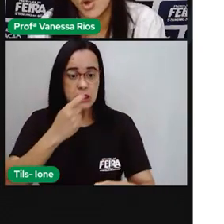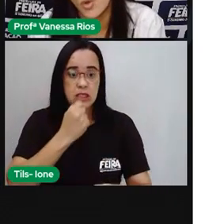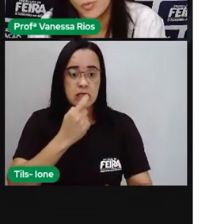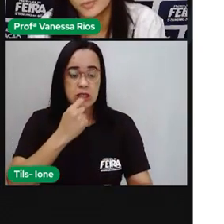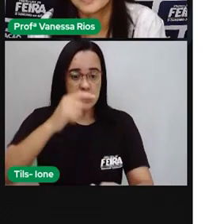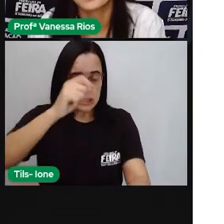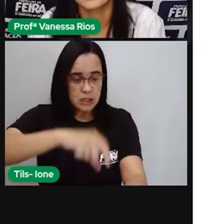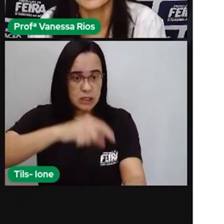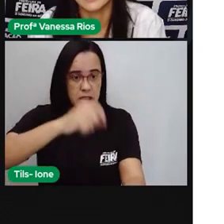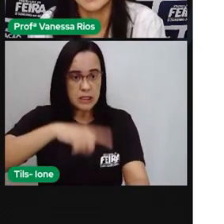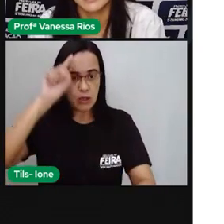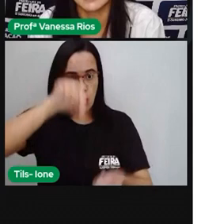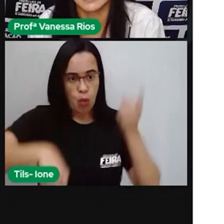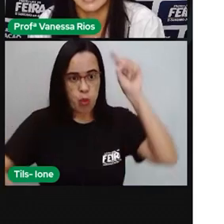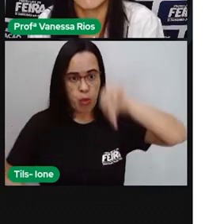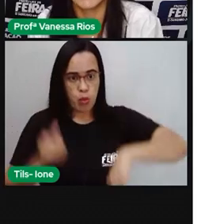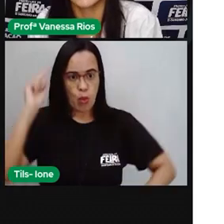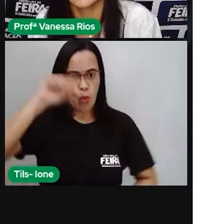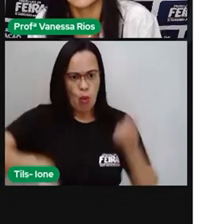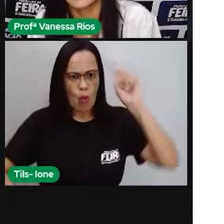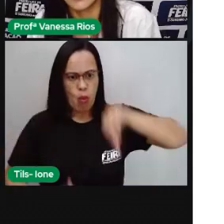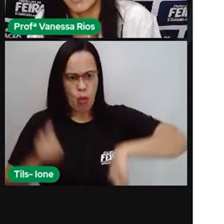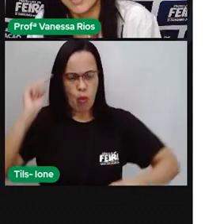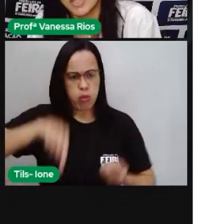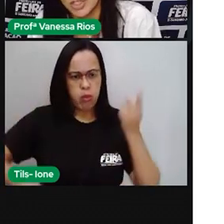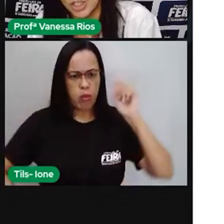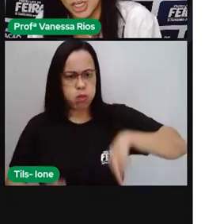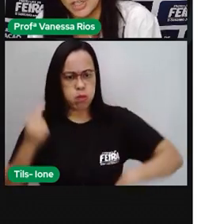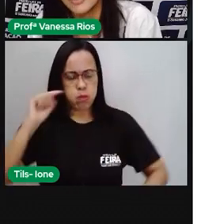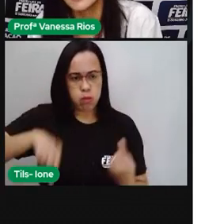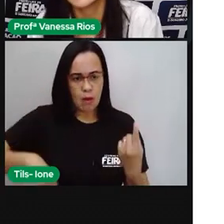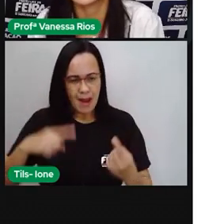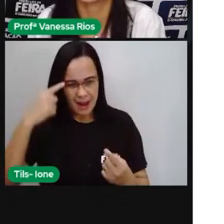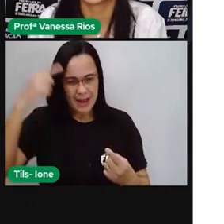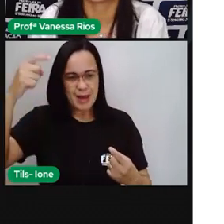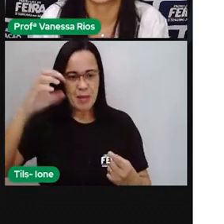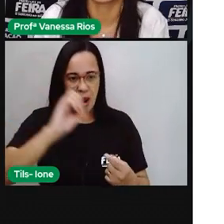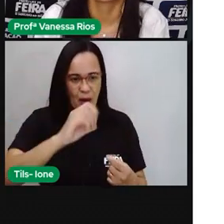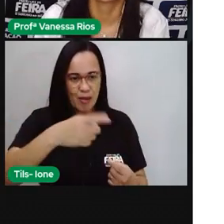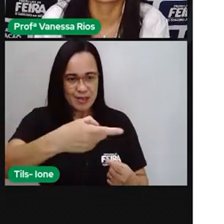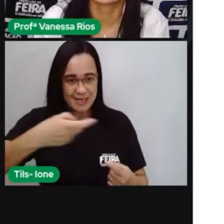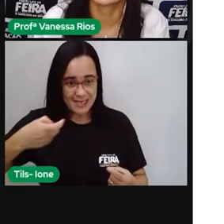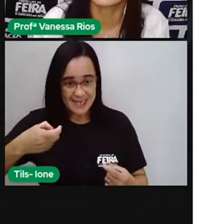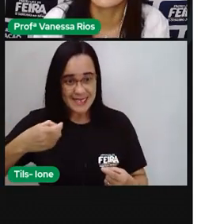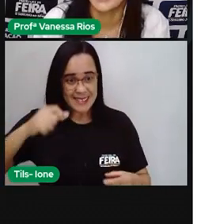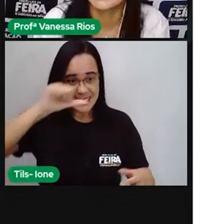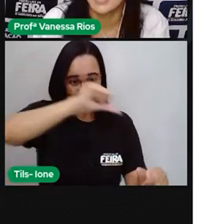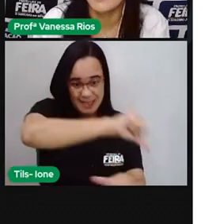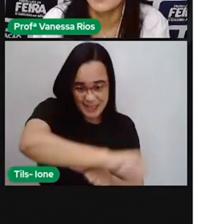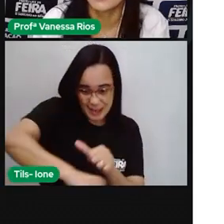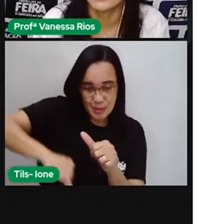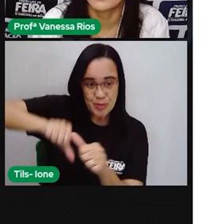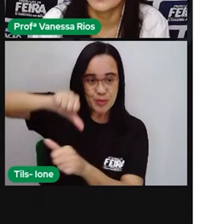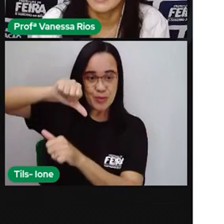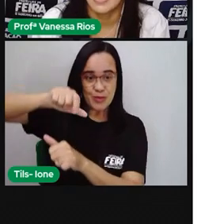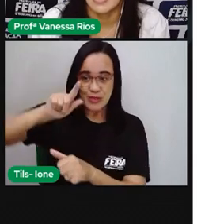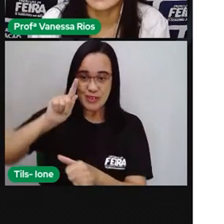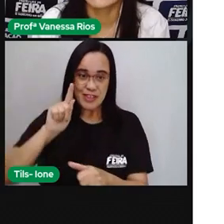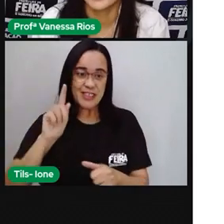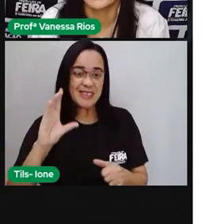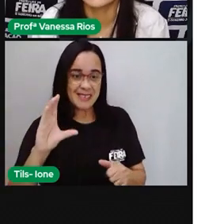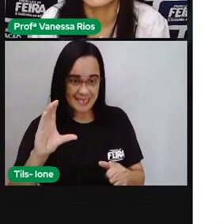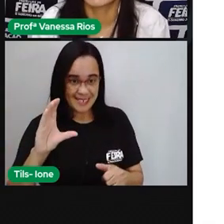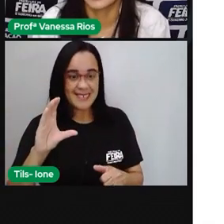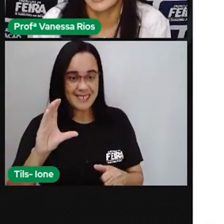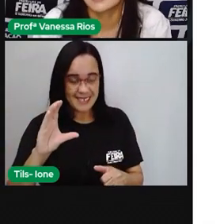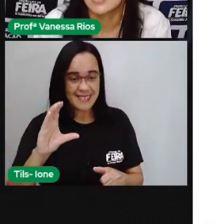nosso corpo. Precisa levar o sangue com oxigênio e trazer o sangue com gás carbônico. Aí